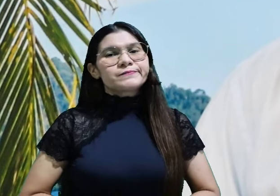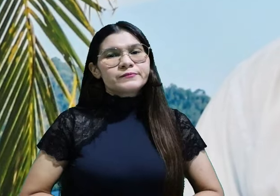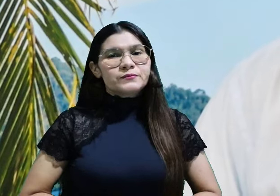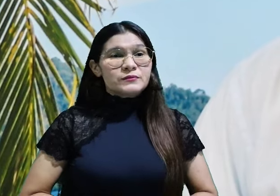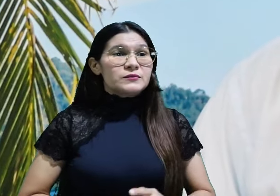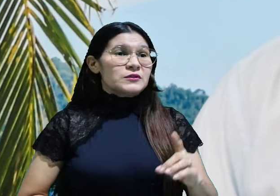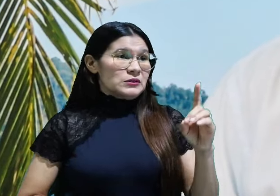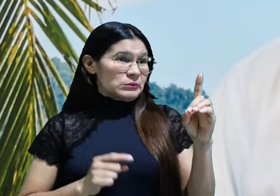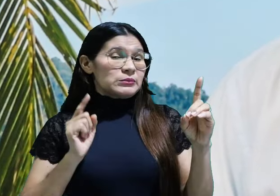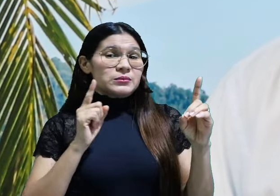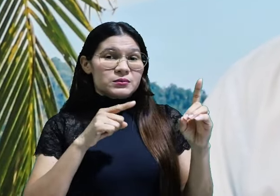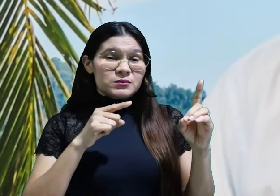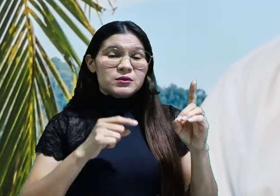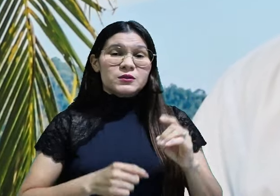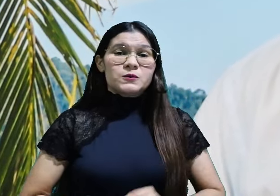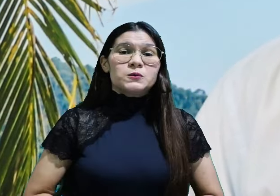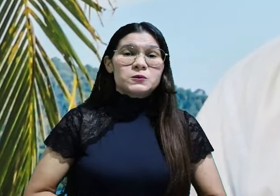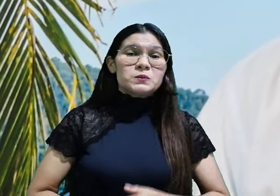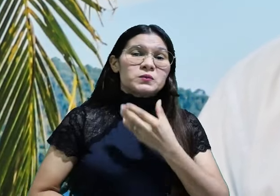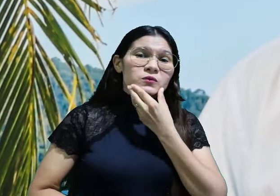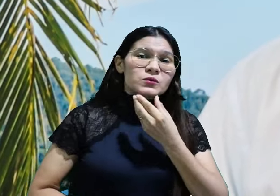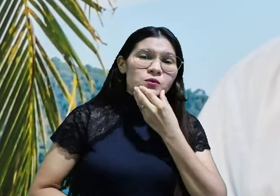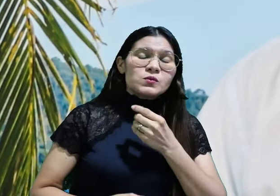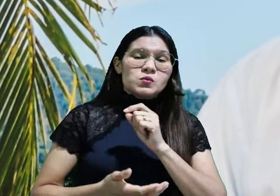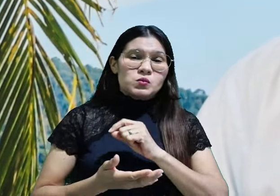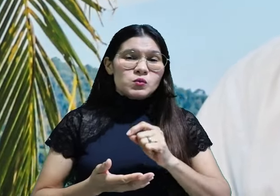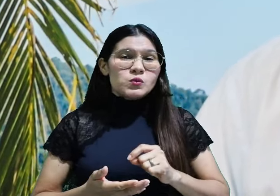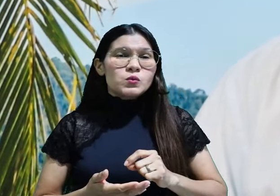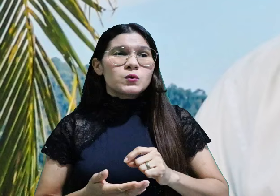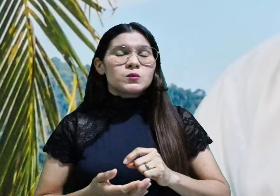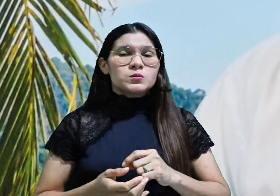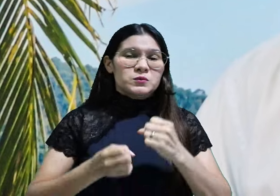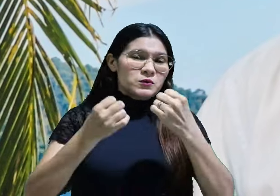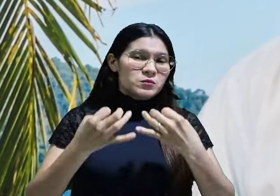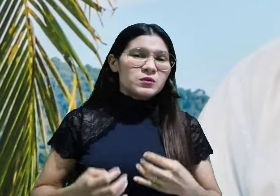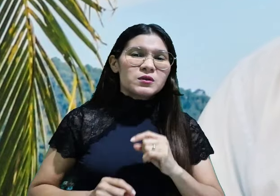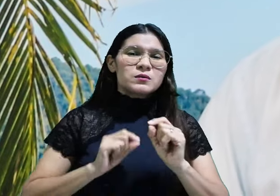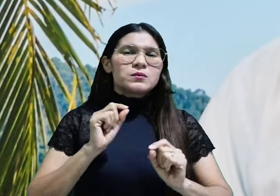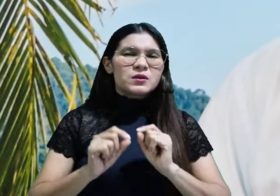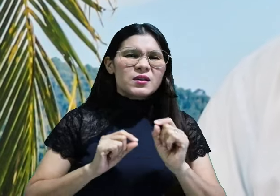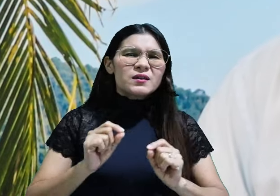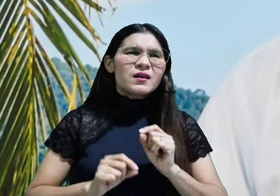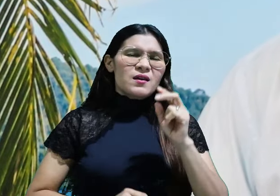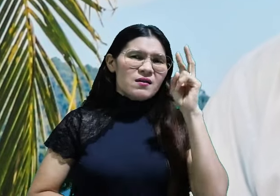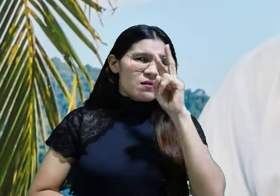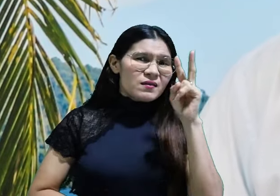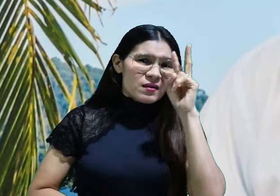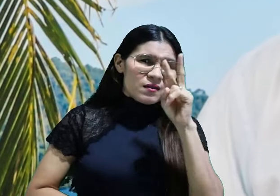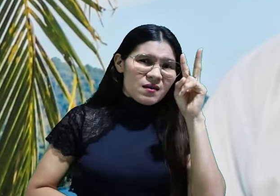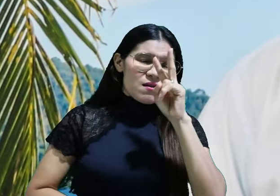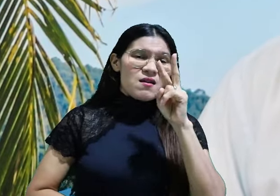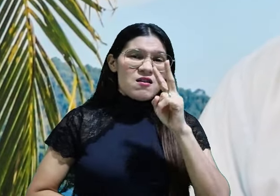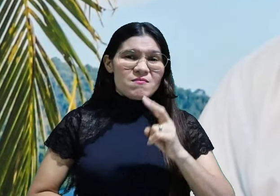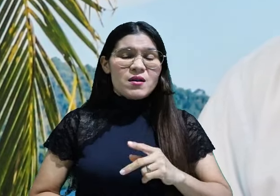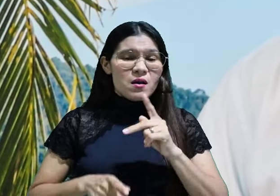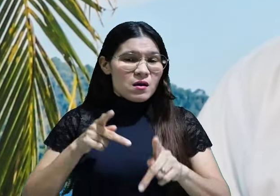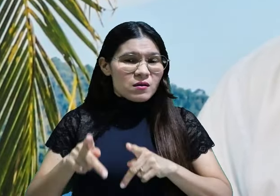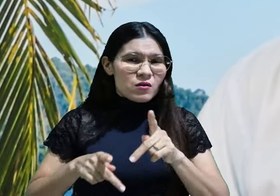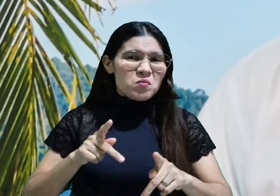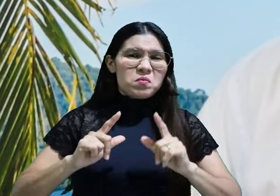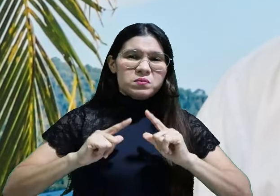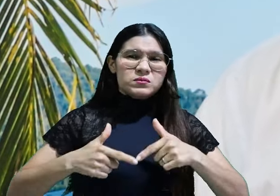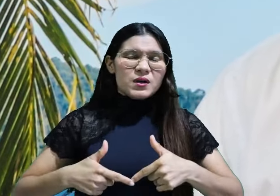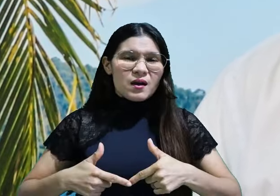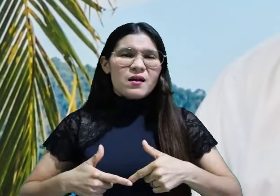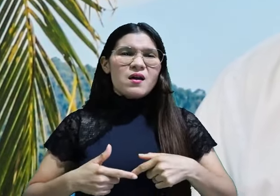William Barclay, em seu comentário deste versículo bíblico, lembra que havia mais preocupação quanto ao